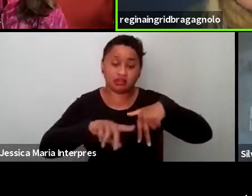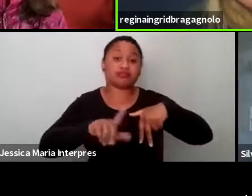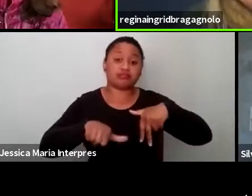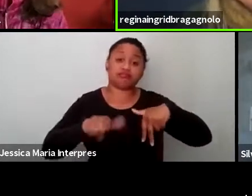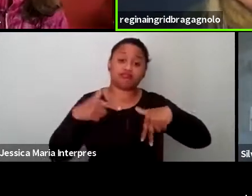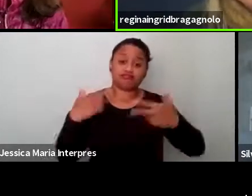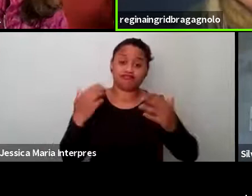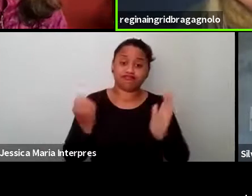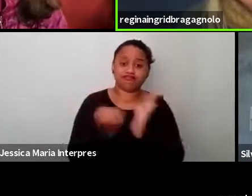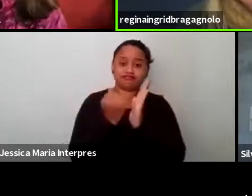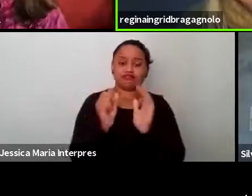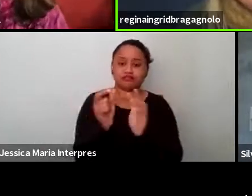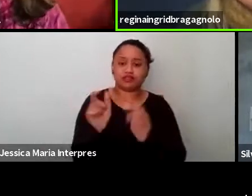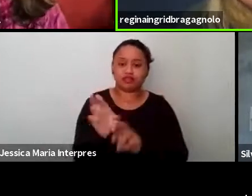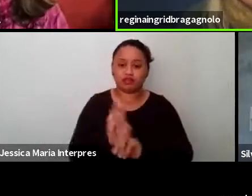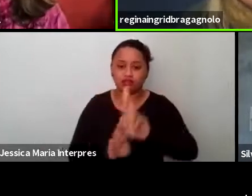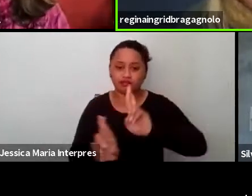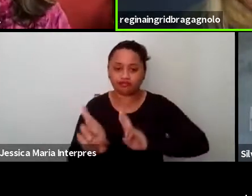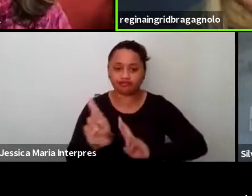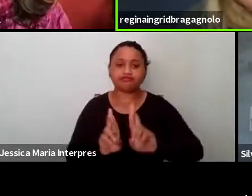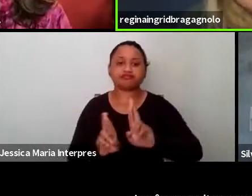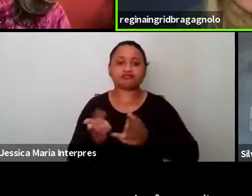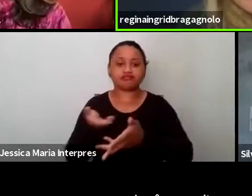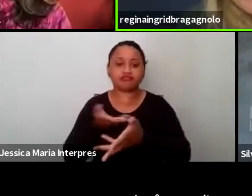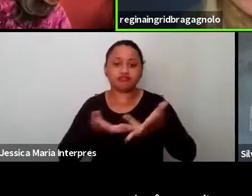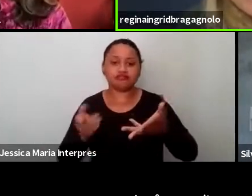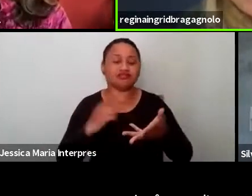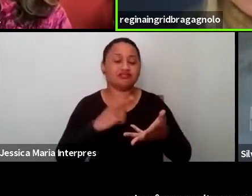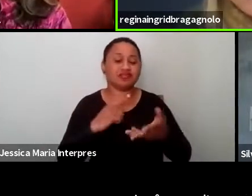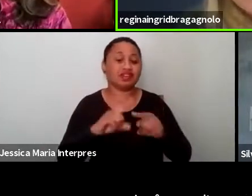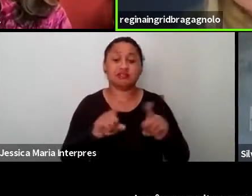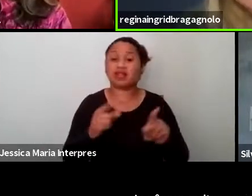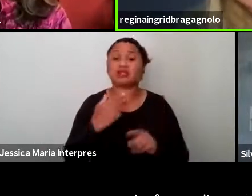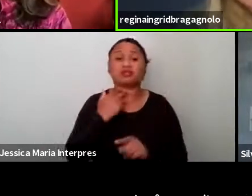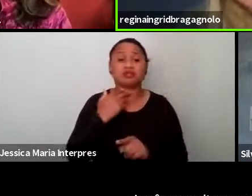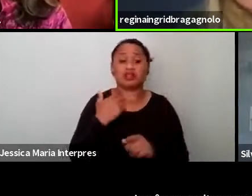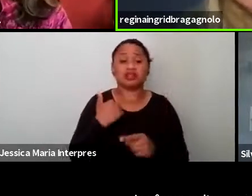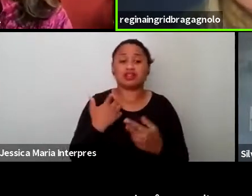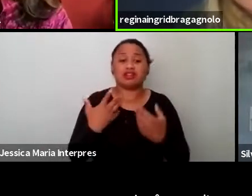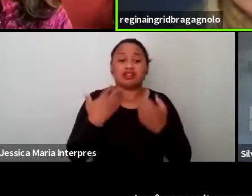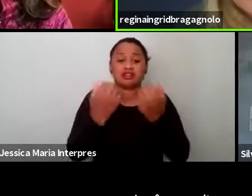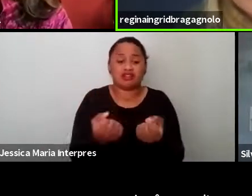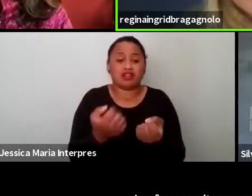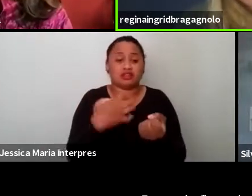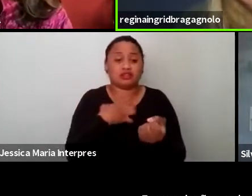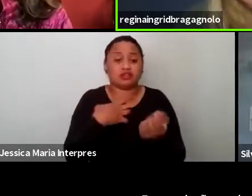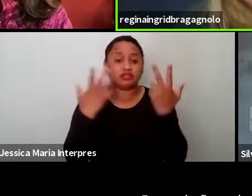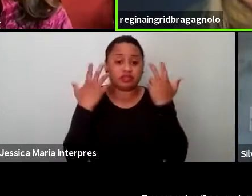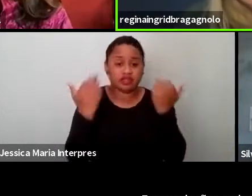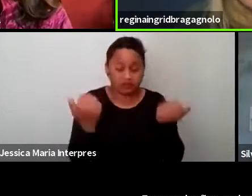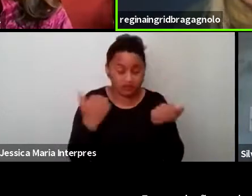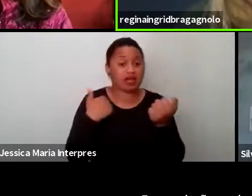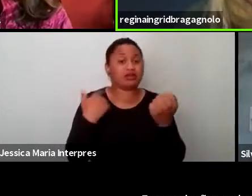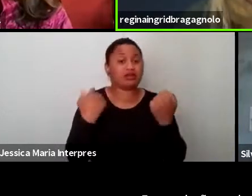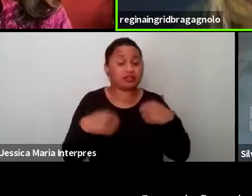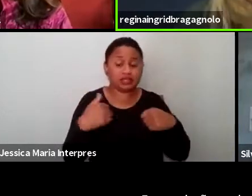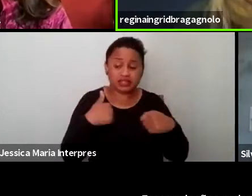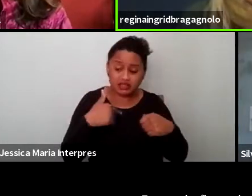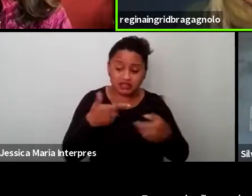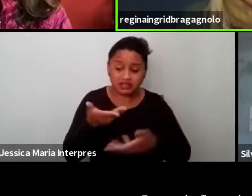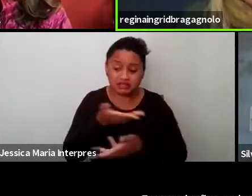essas relações e elas não podem ser naturalizadas e é uma necessidade de mediar, de não silenciar,